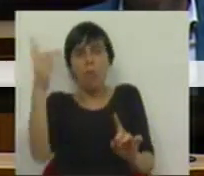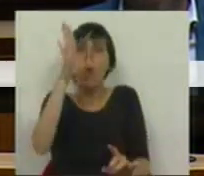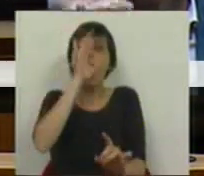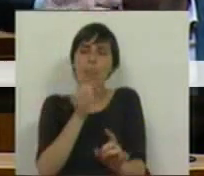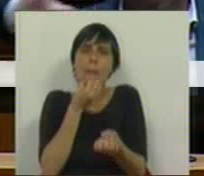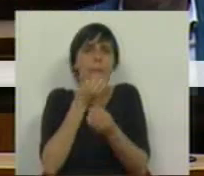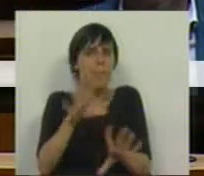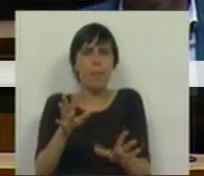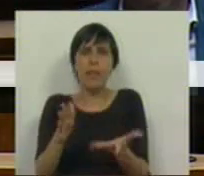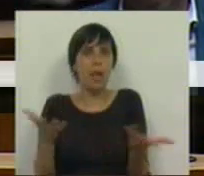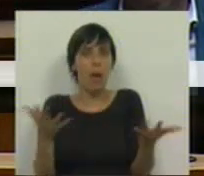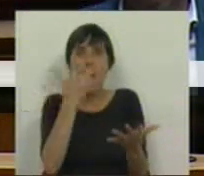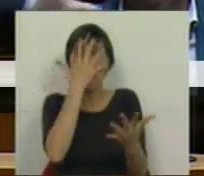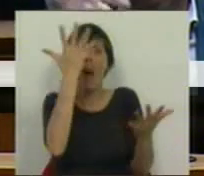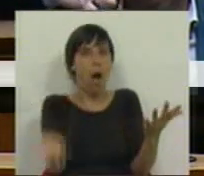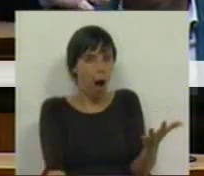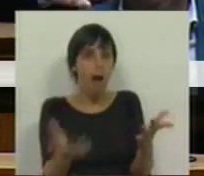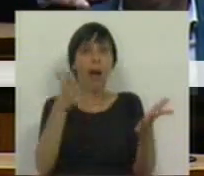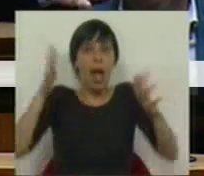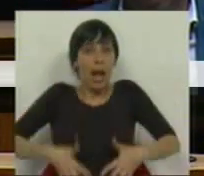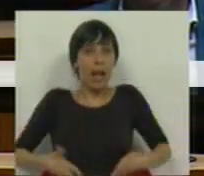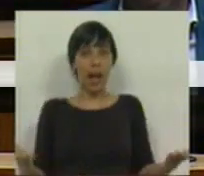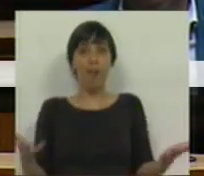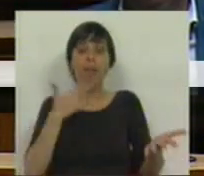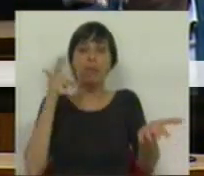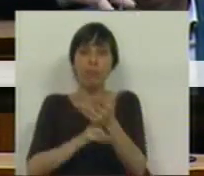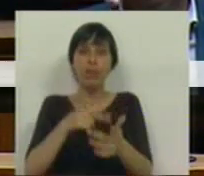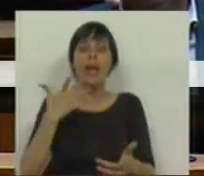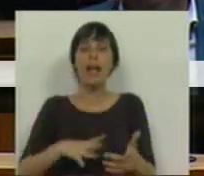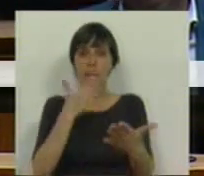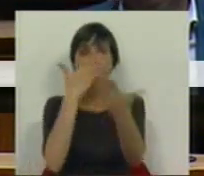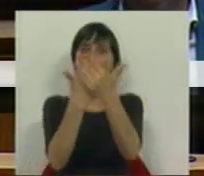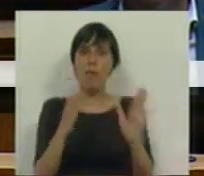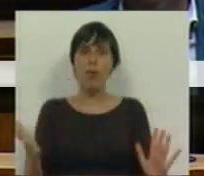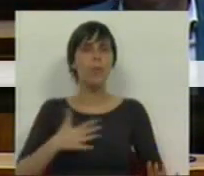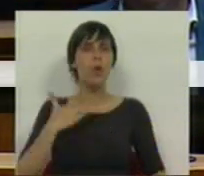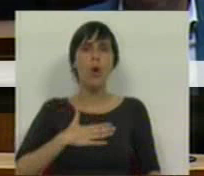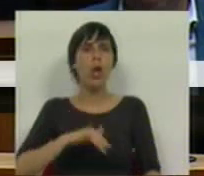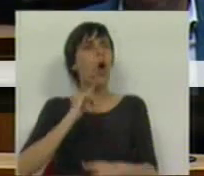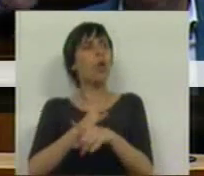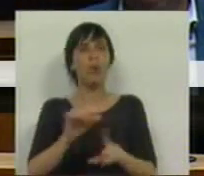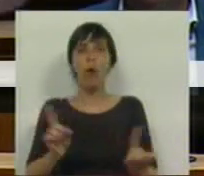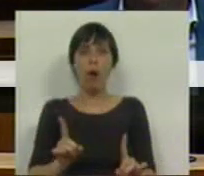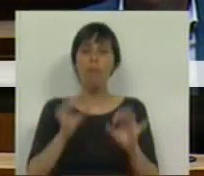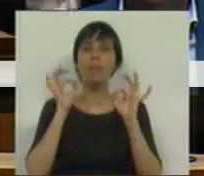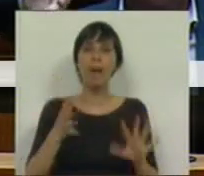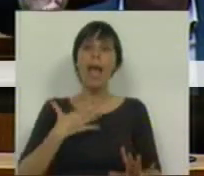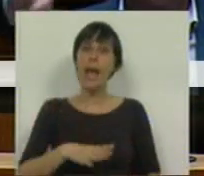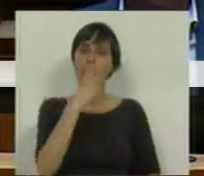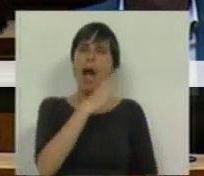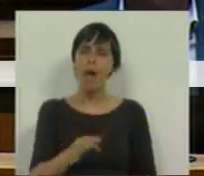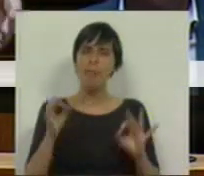O Ministro perdeu a máscara nesta greve. Na verdade, ele cria um confronto, ele não cria outra coisa. Ele quer